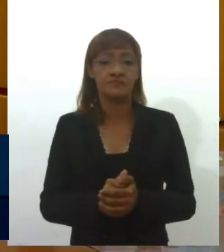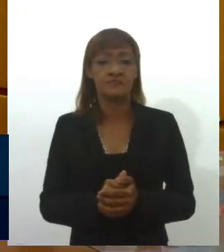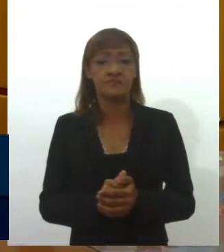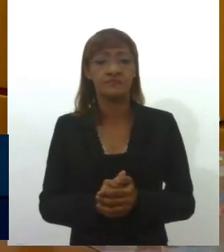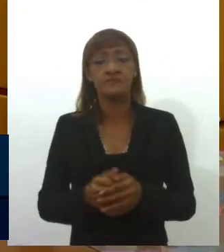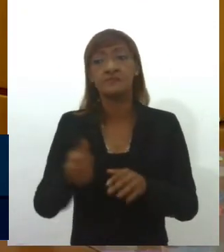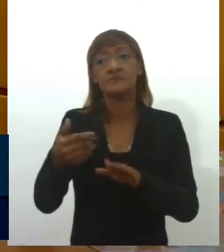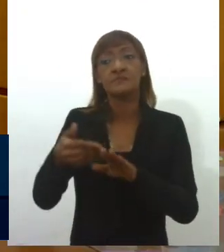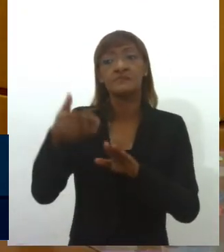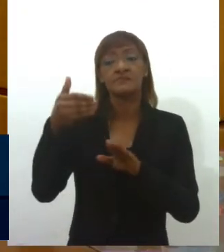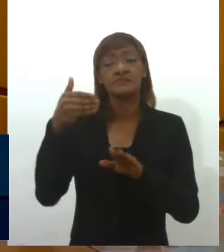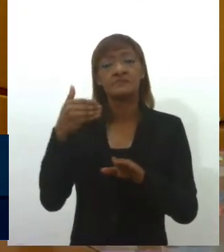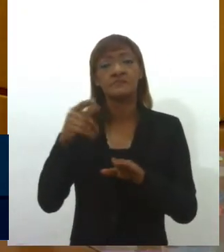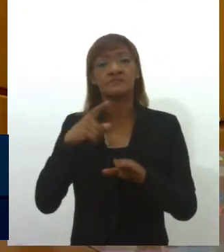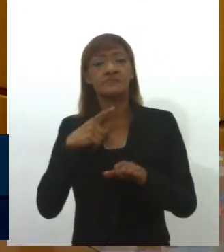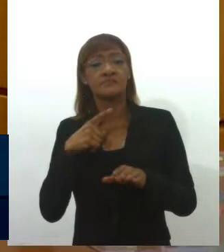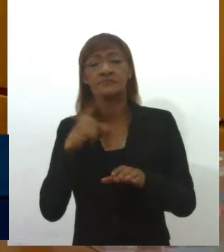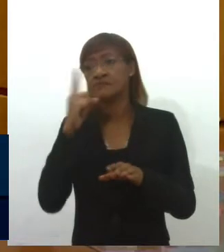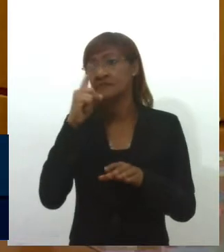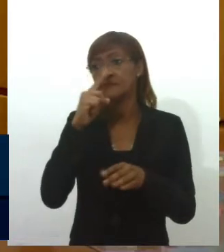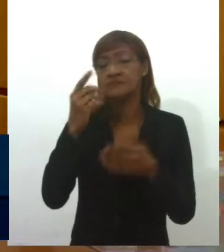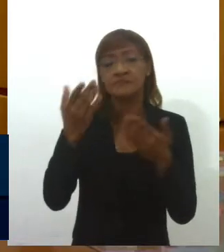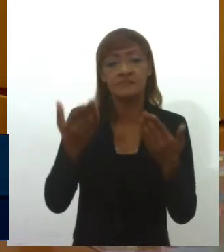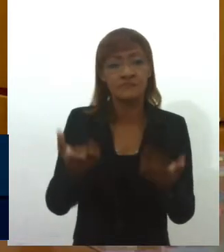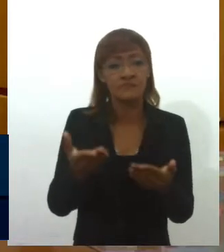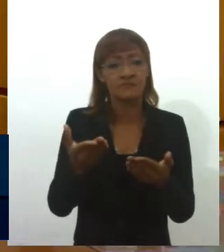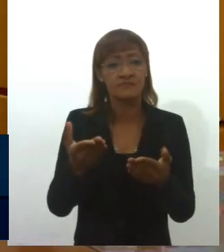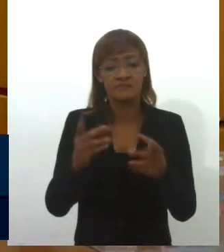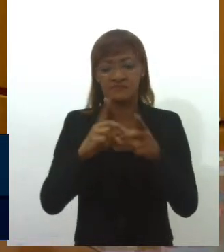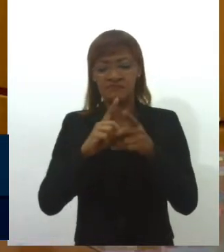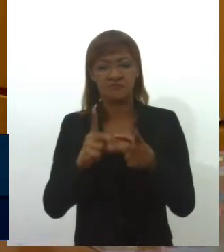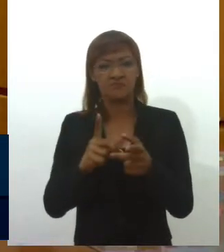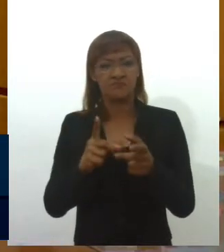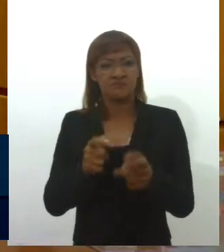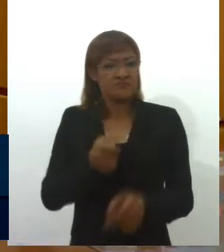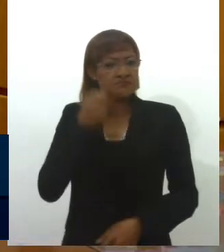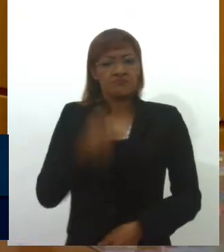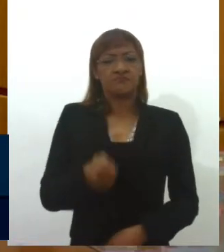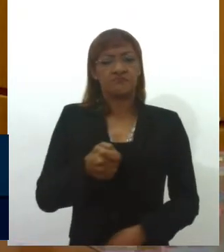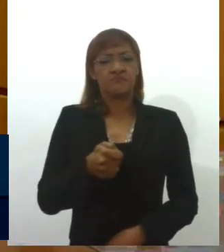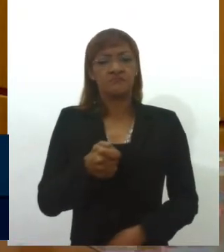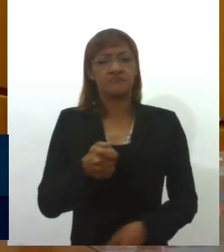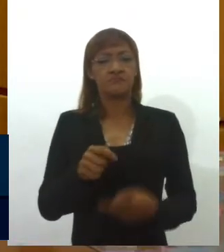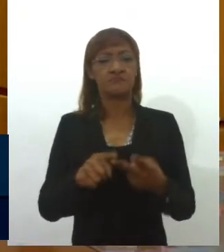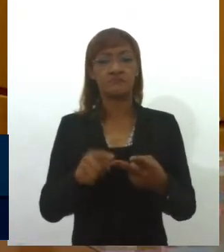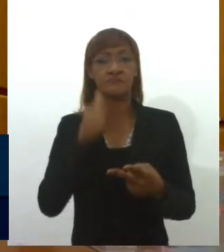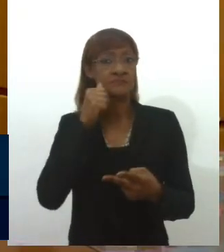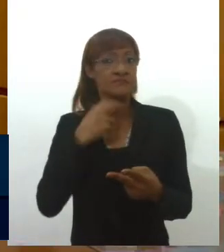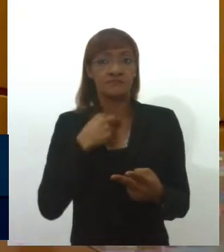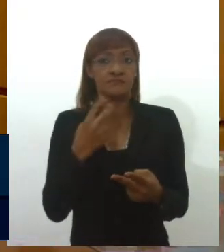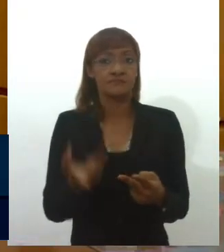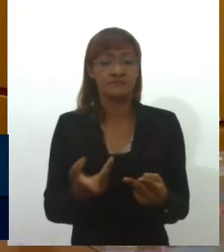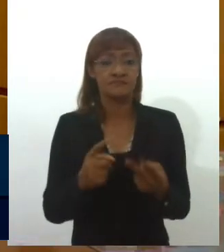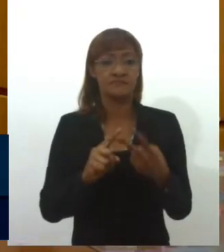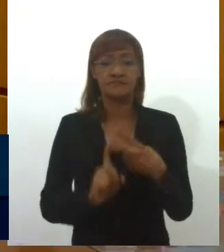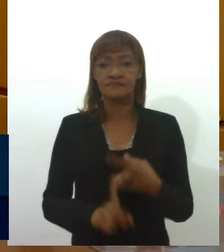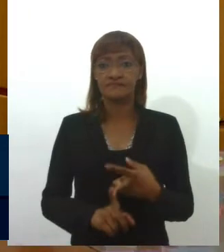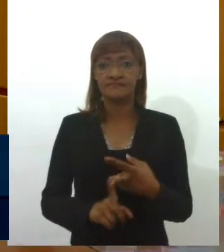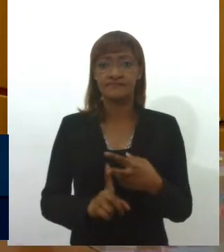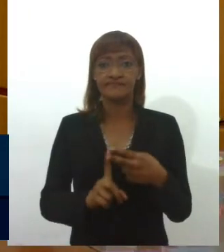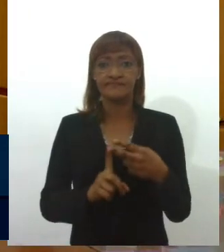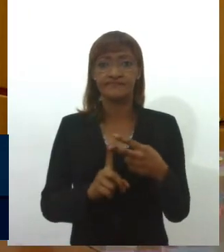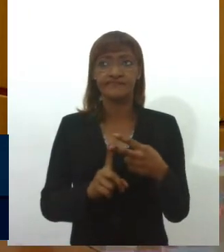com as imperfeições daquela democracia, que era uma democracia machista, porque as mulheres não eram consideradas cidadãs, era uma democracia